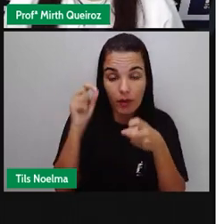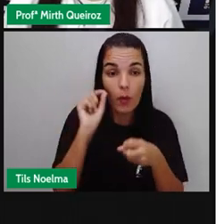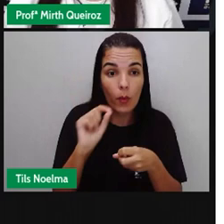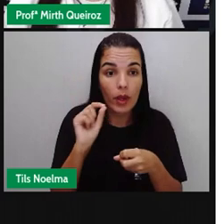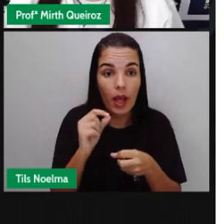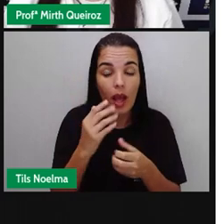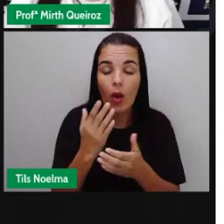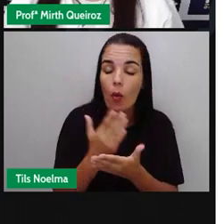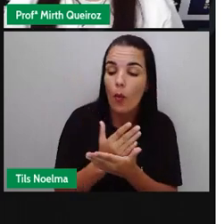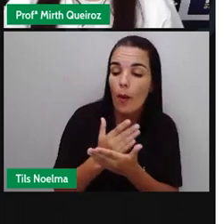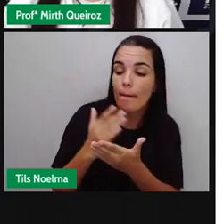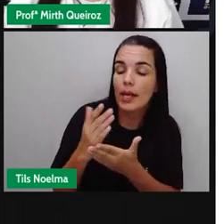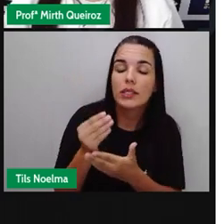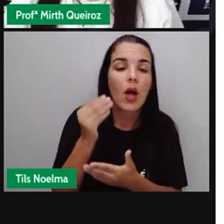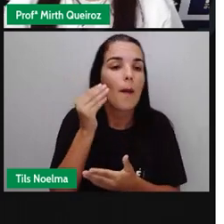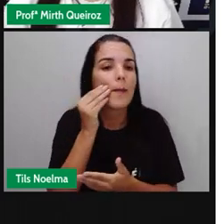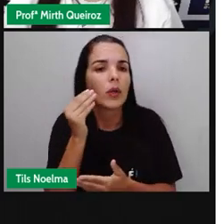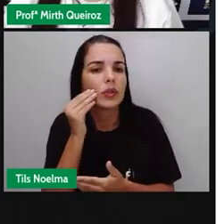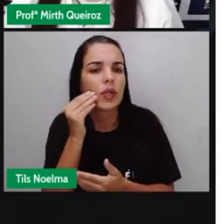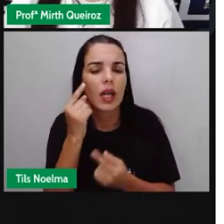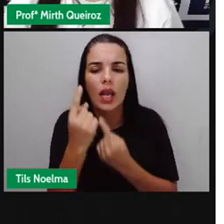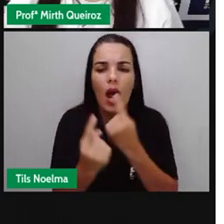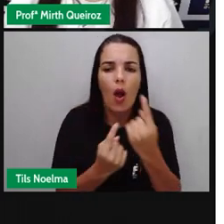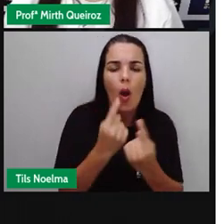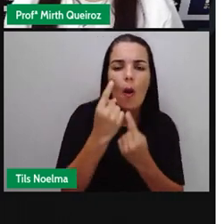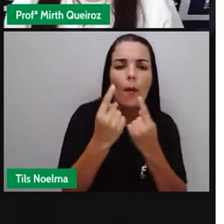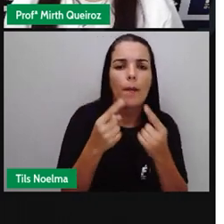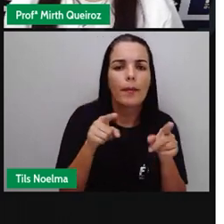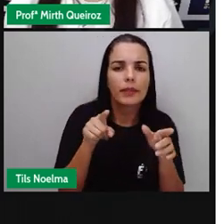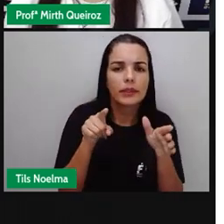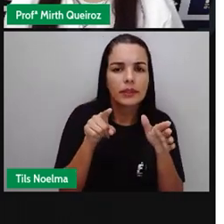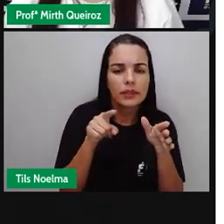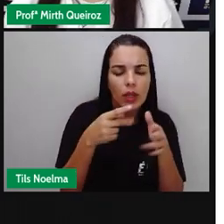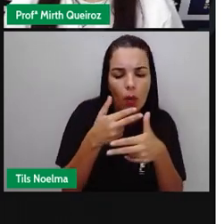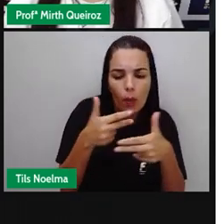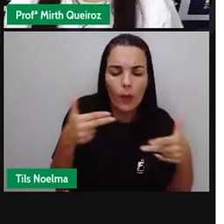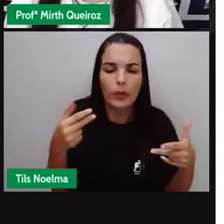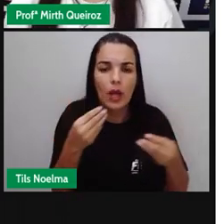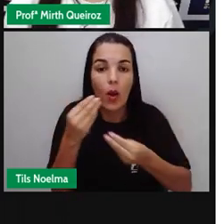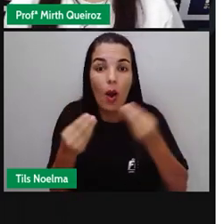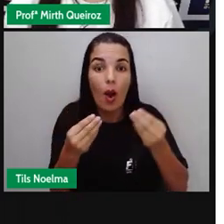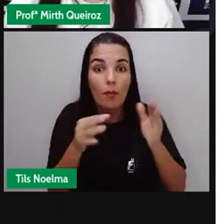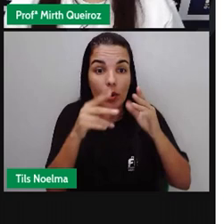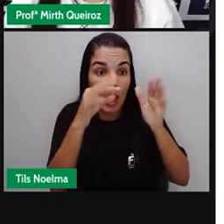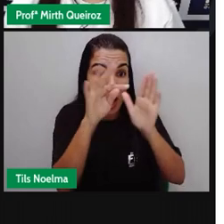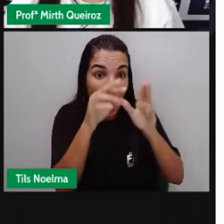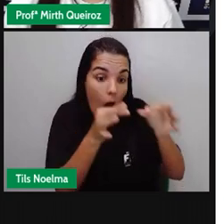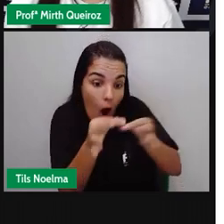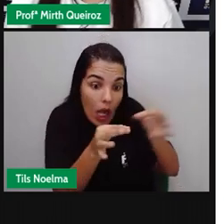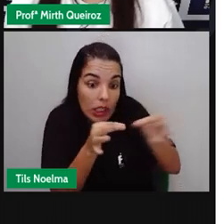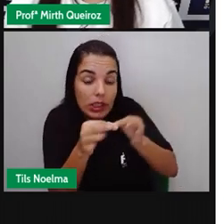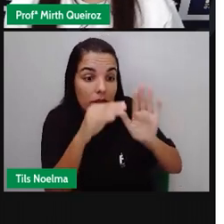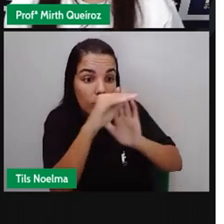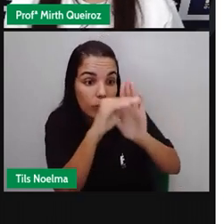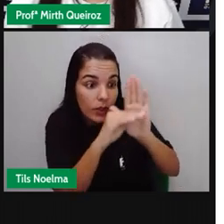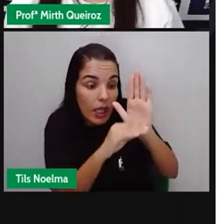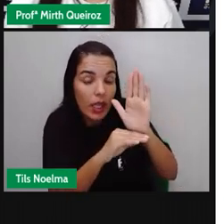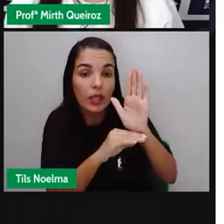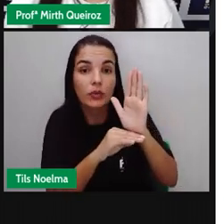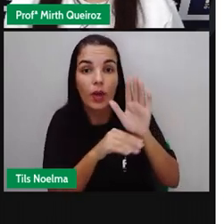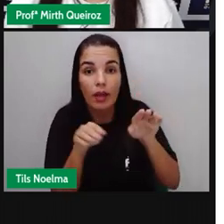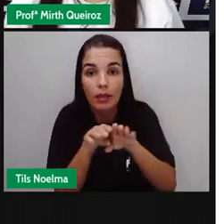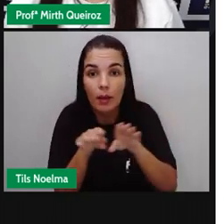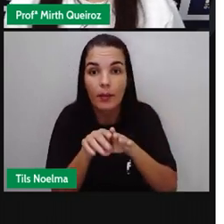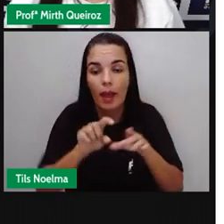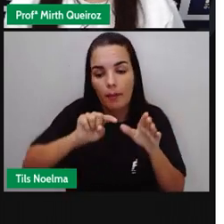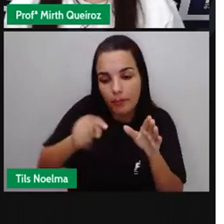início lá, onde ele vem abordando algumas questões, como a estética do texto, sobre a importância também da pontuação, dentro